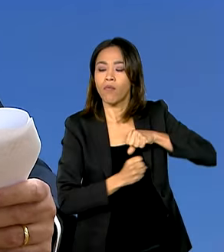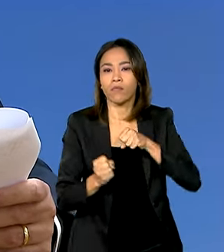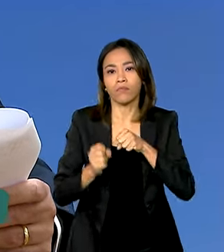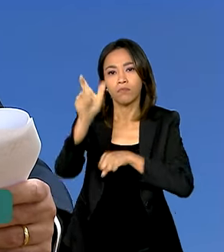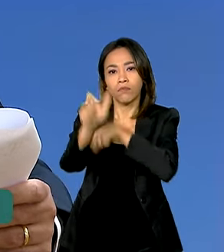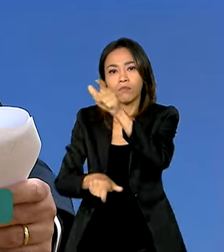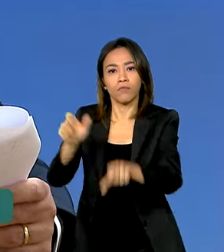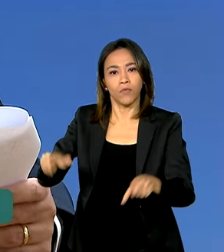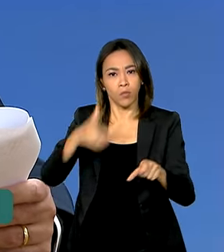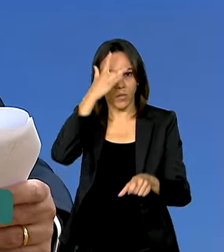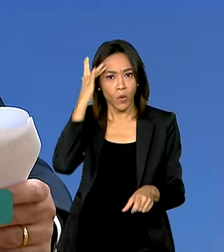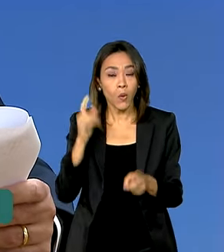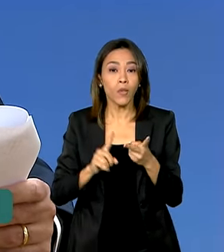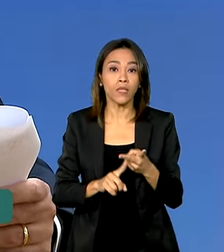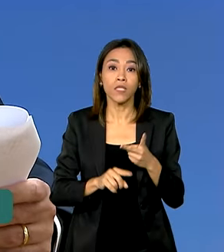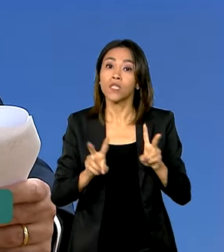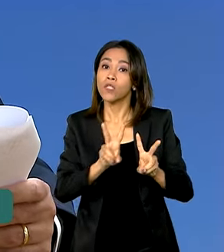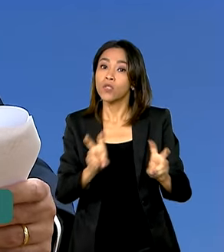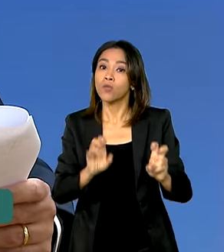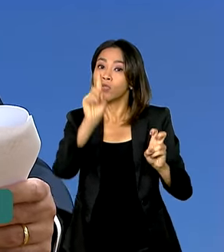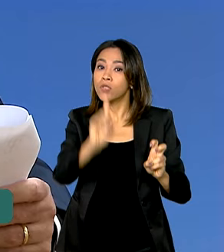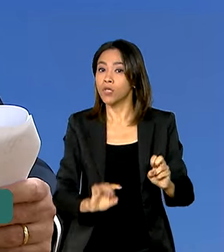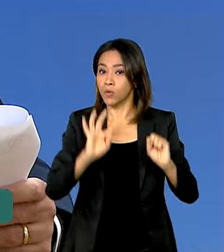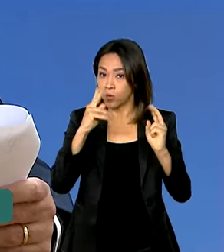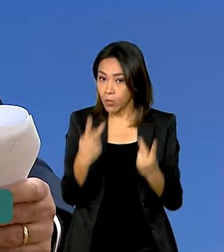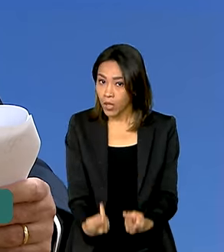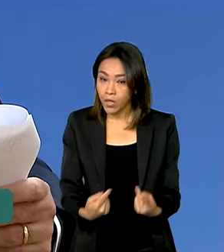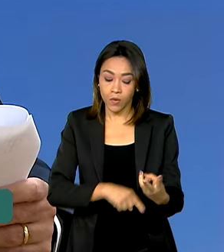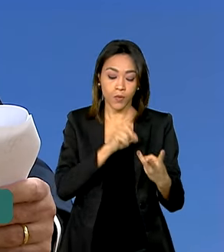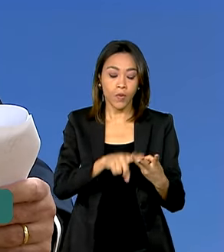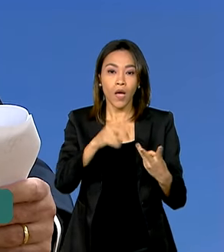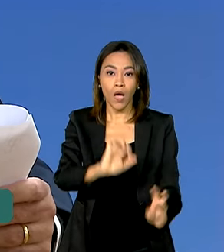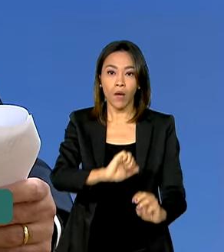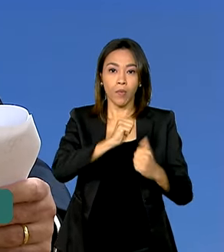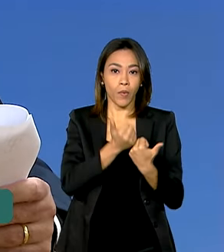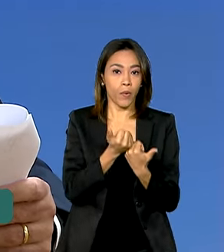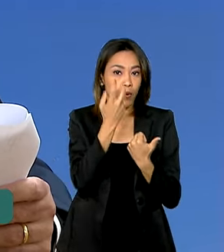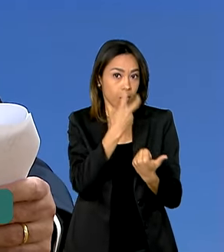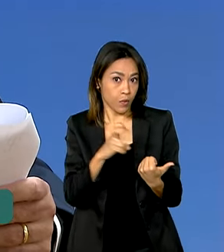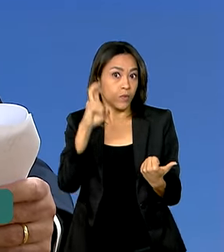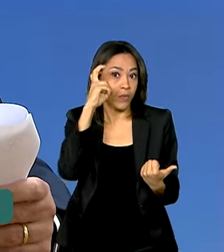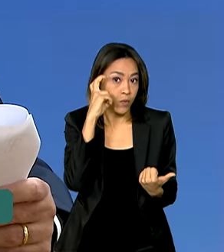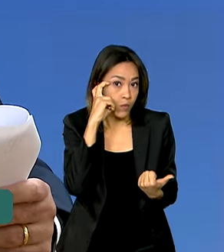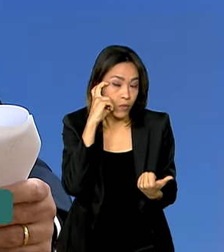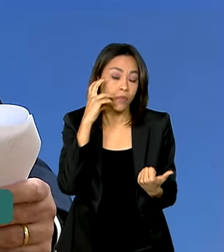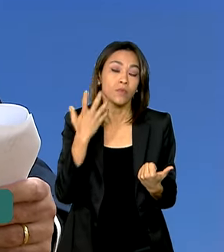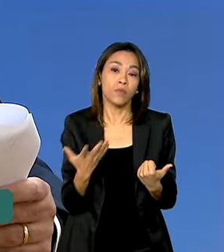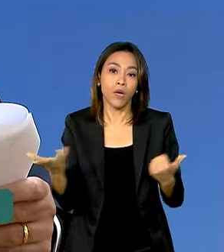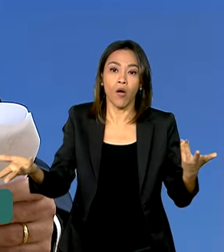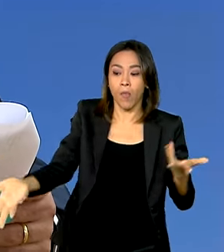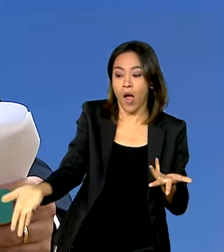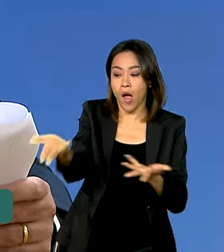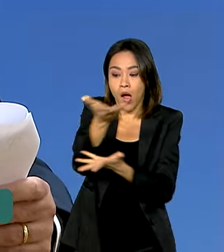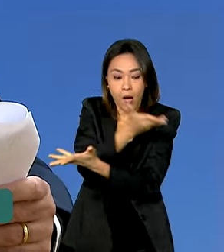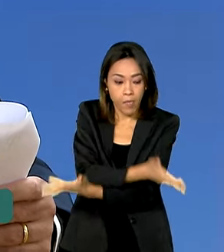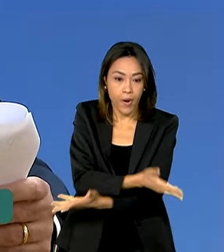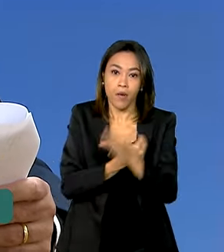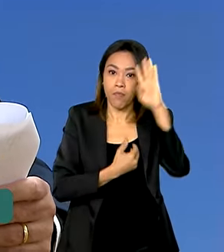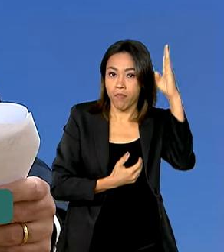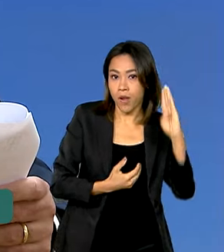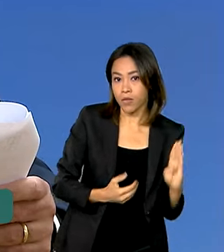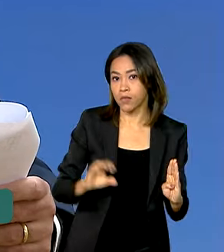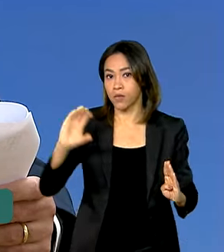direitos humanos, sobre cooperação cultural, inclusive em matéria de cooperação cultural, de